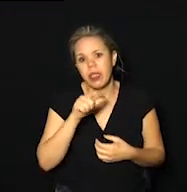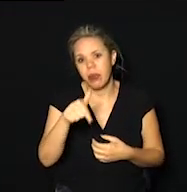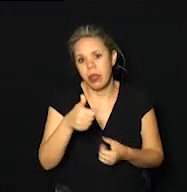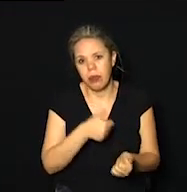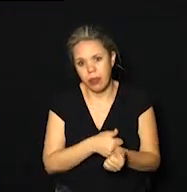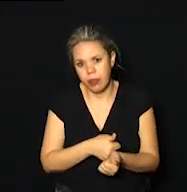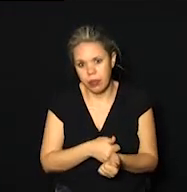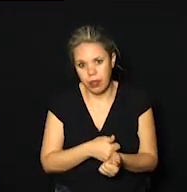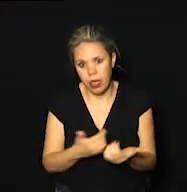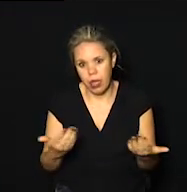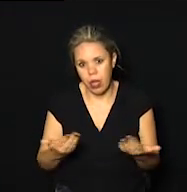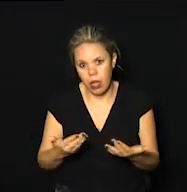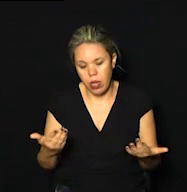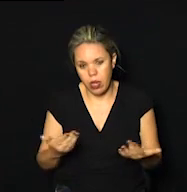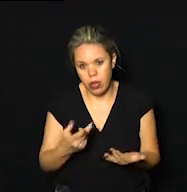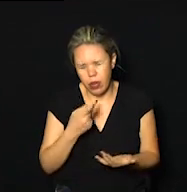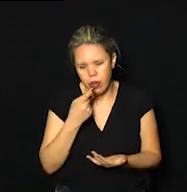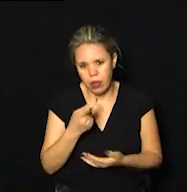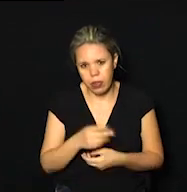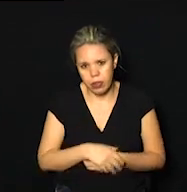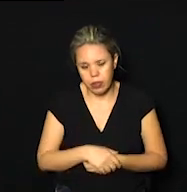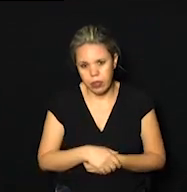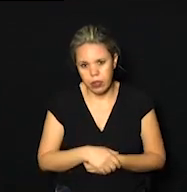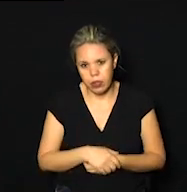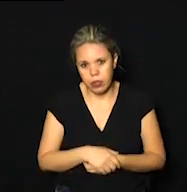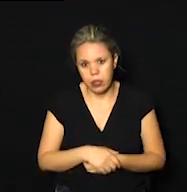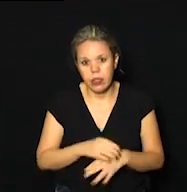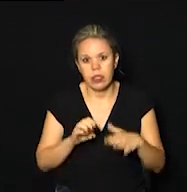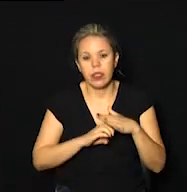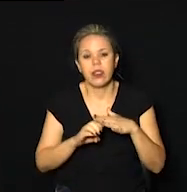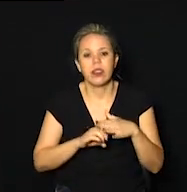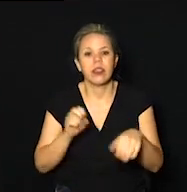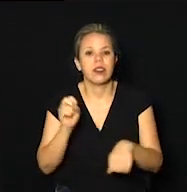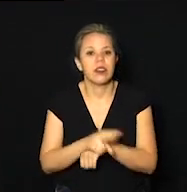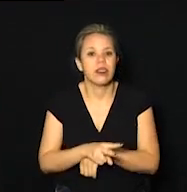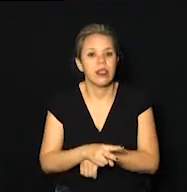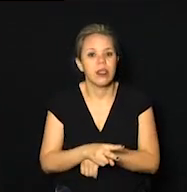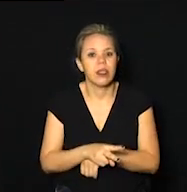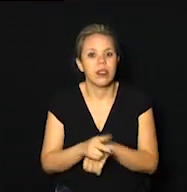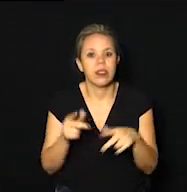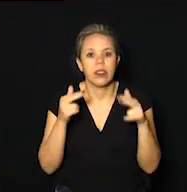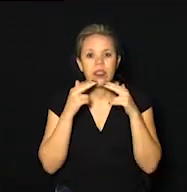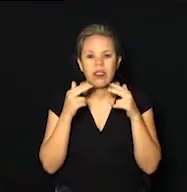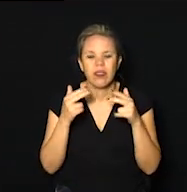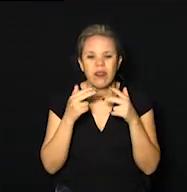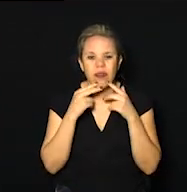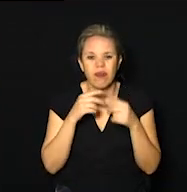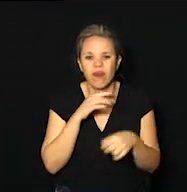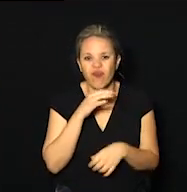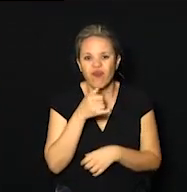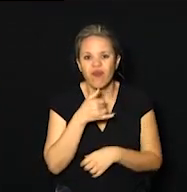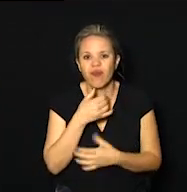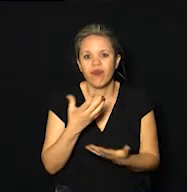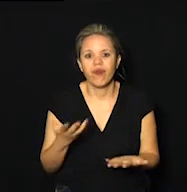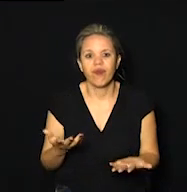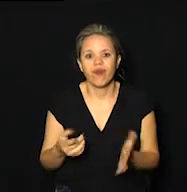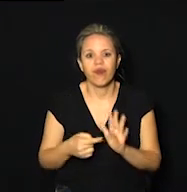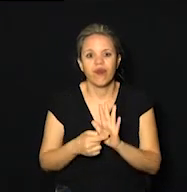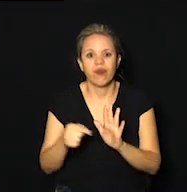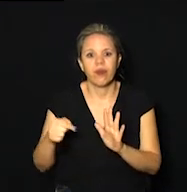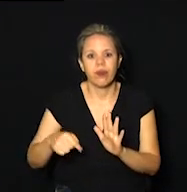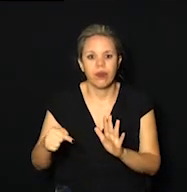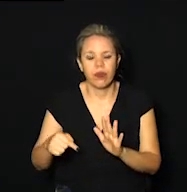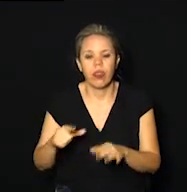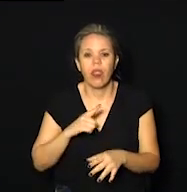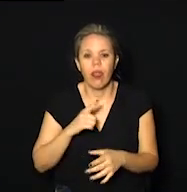a pouquinho, que agora eu quero falar sobre emprego, só que olha, uma notícia nada boa. A gente tem mostrado aqui que até